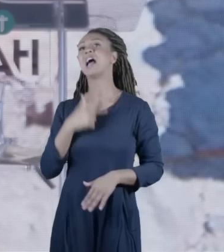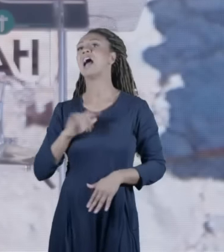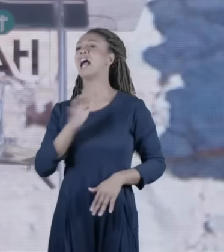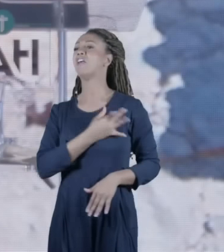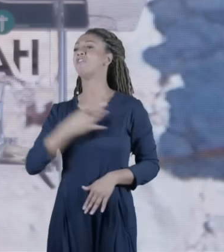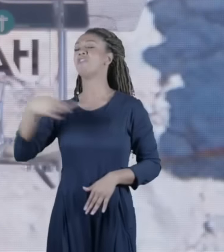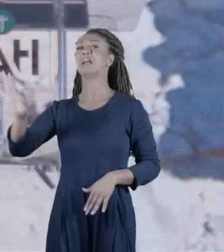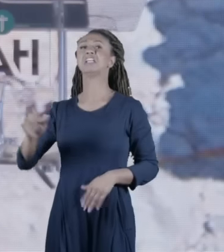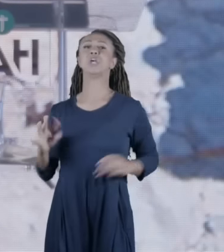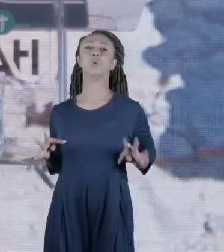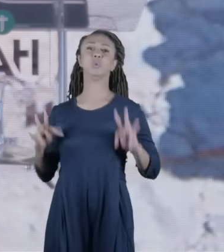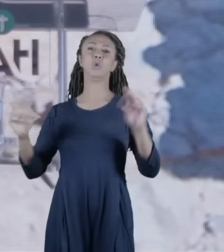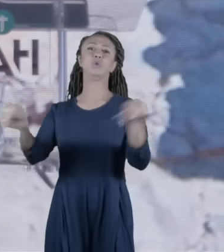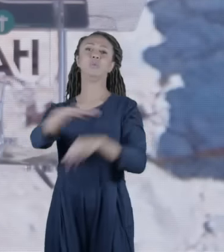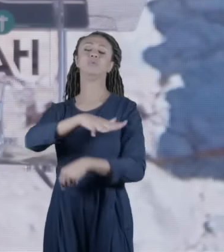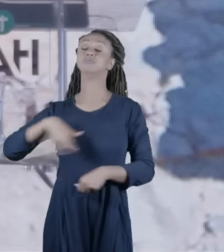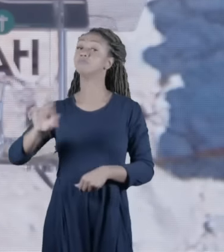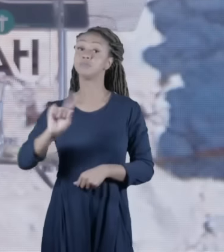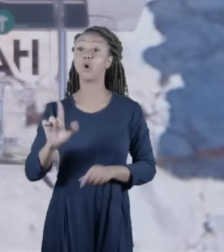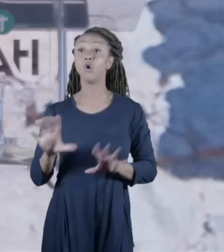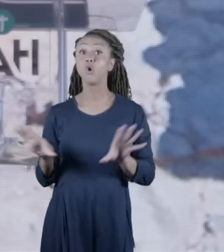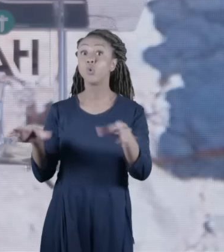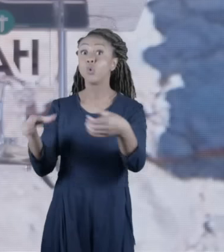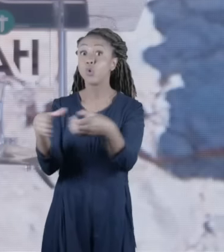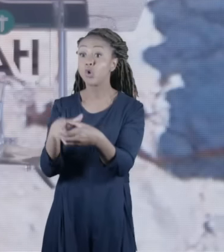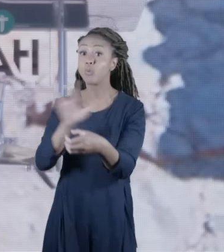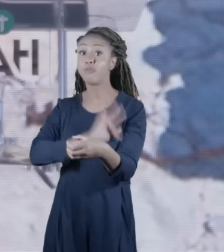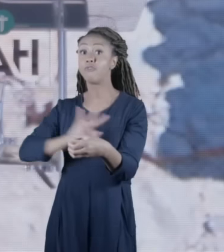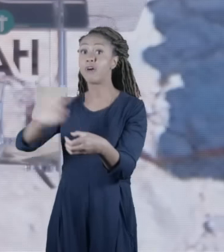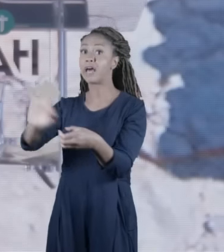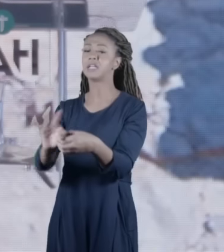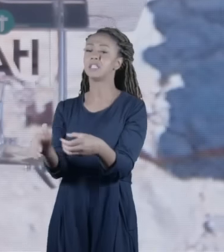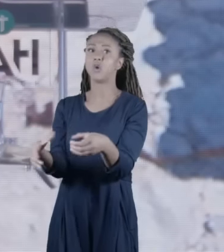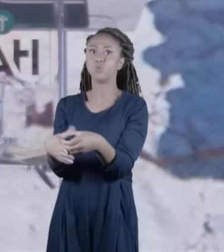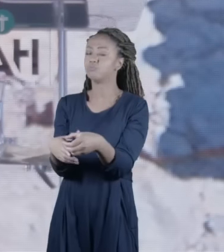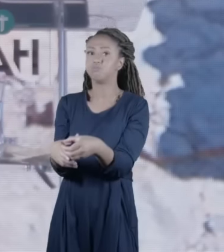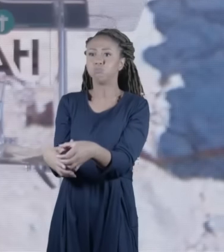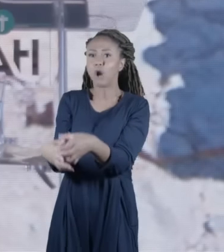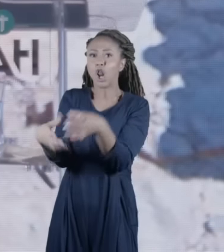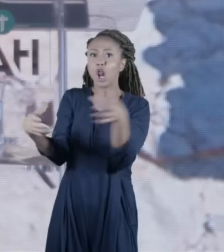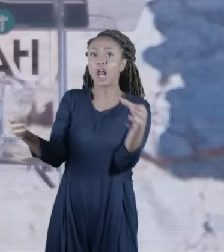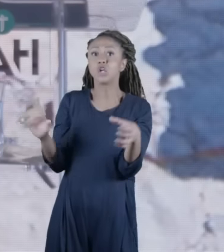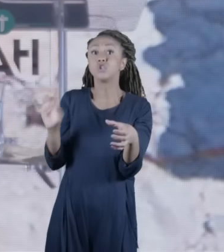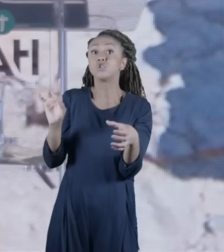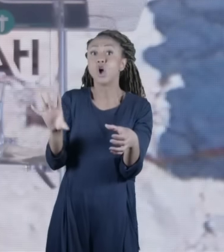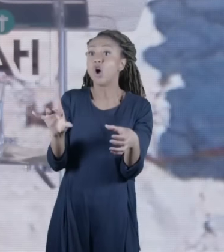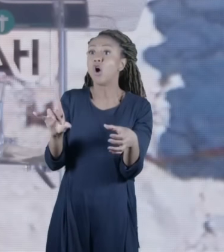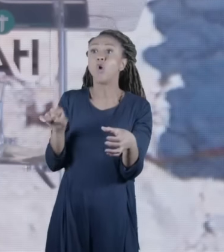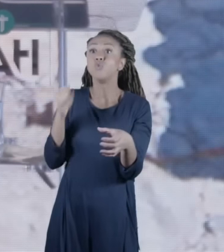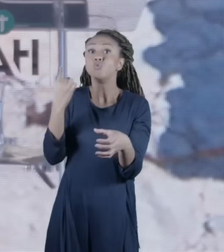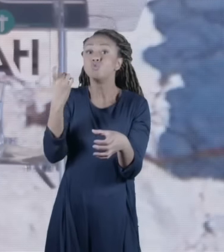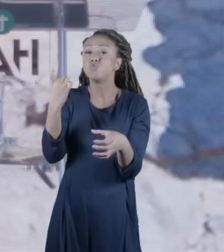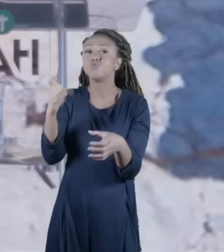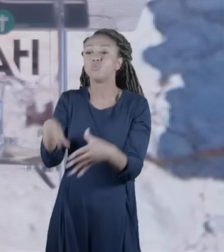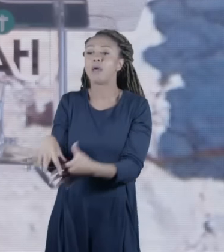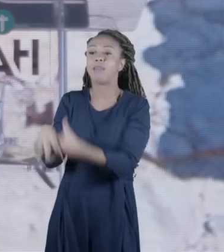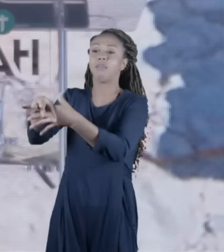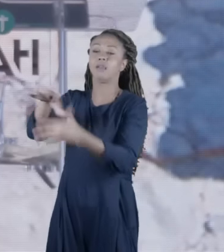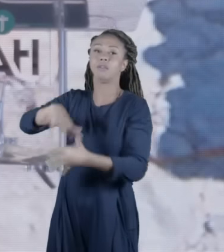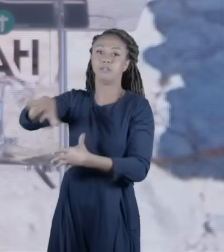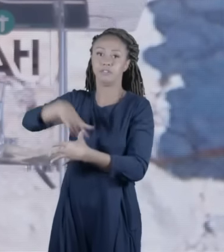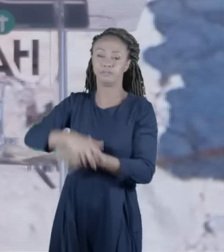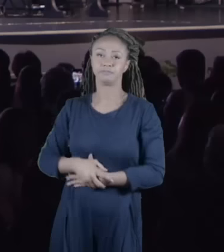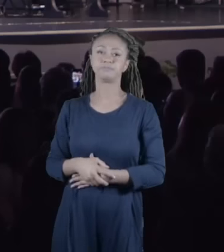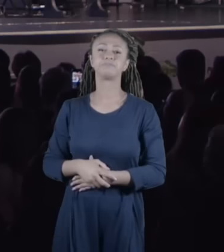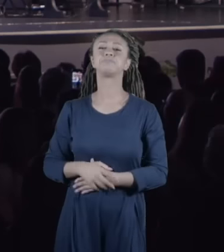os fariseus eram um grupo grande e ele não criticava a todos eles e sim a liderança dos fariseus que era hipócrita isso aqui que a gente está